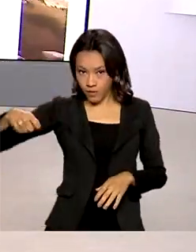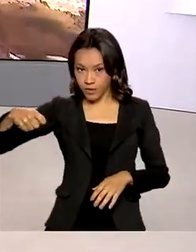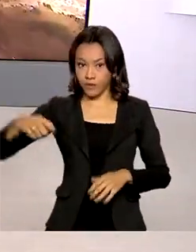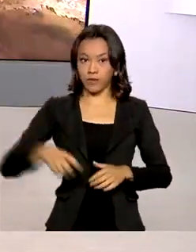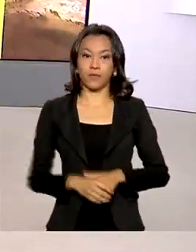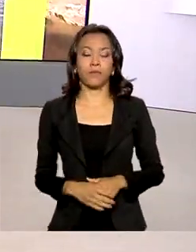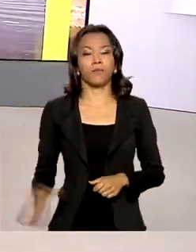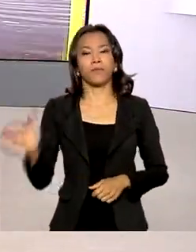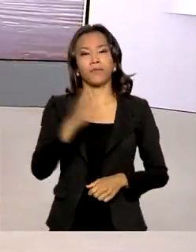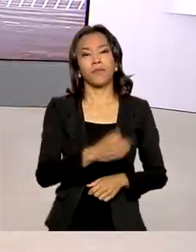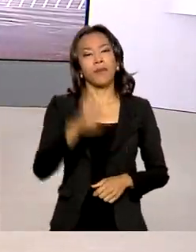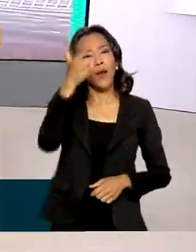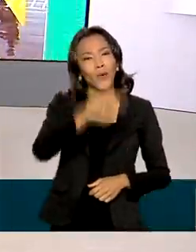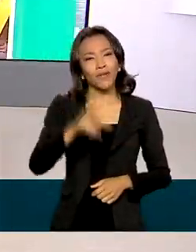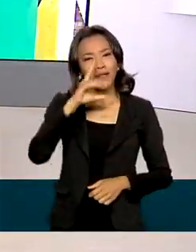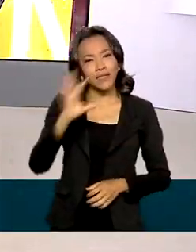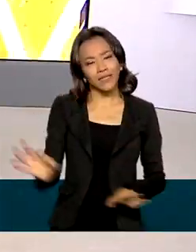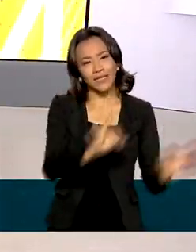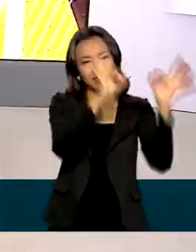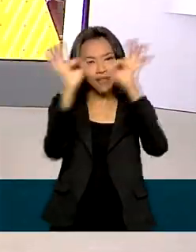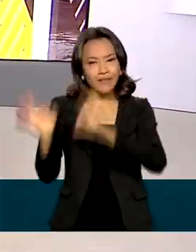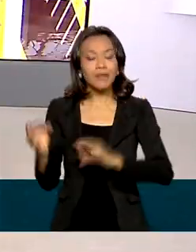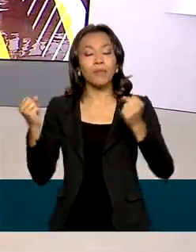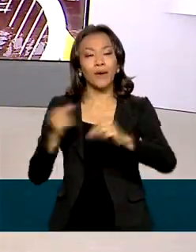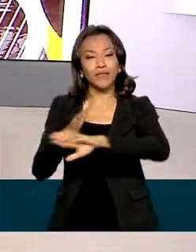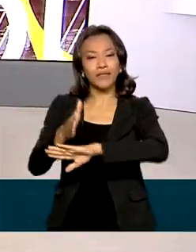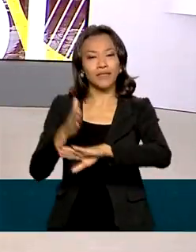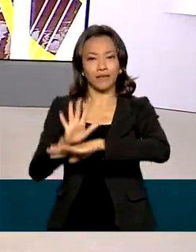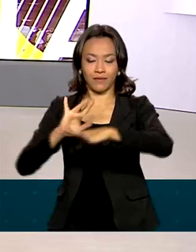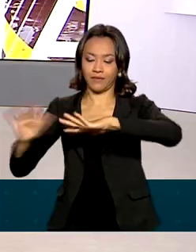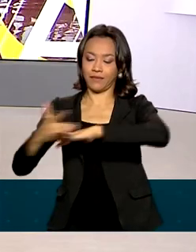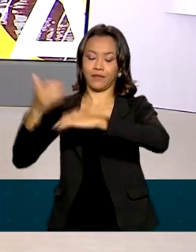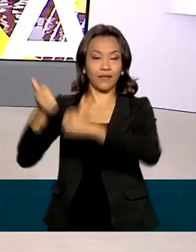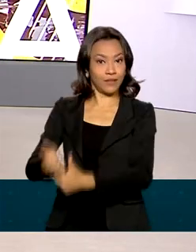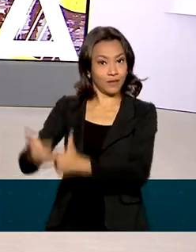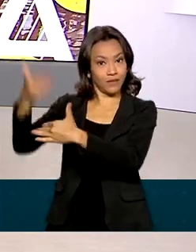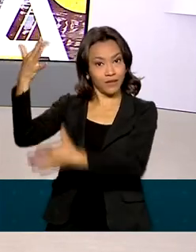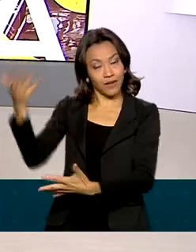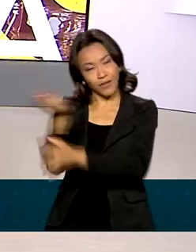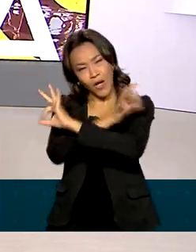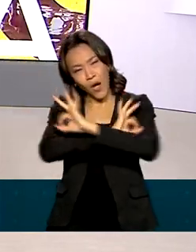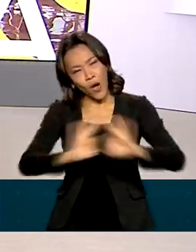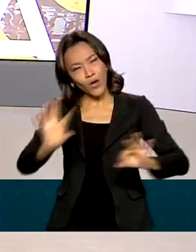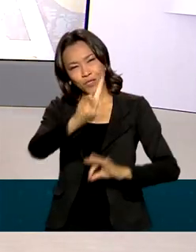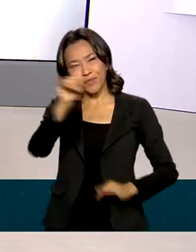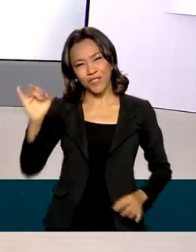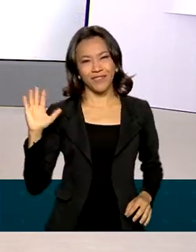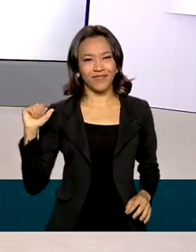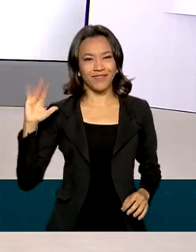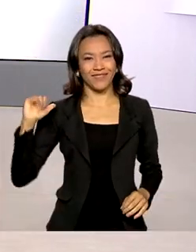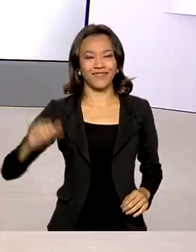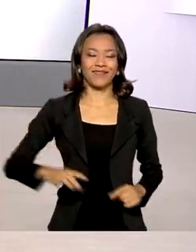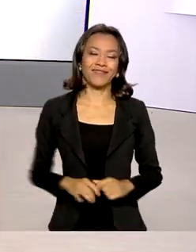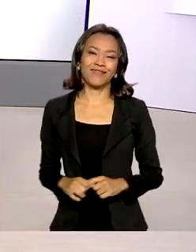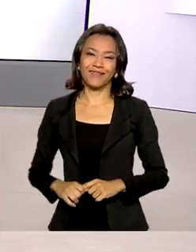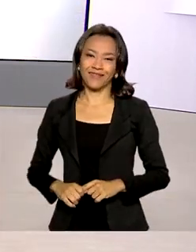Para rever as reportagens de hoje, acesse as nossas redes sociais. Para você, um ótimo dia e tchau, tchau.